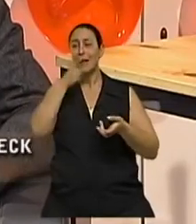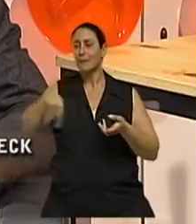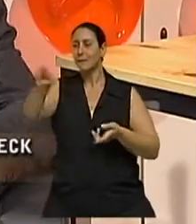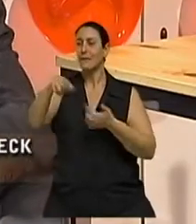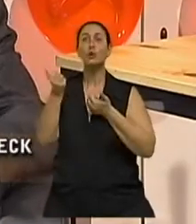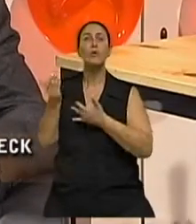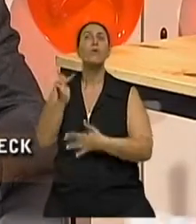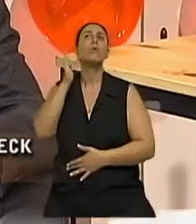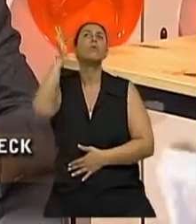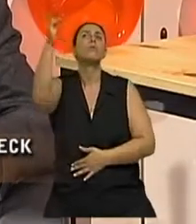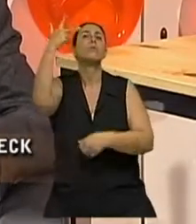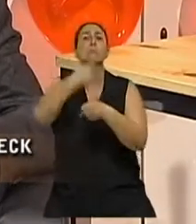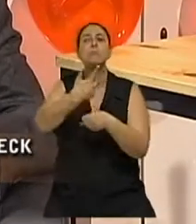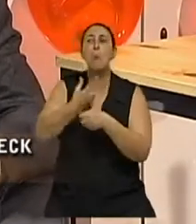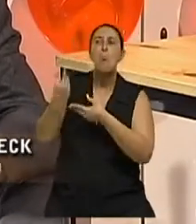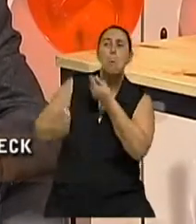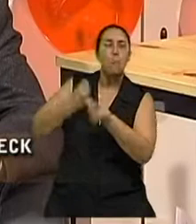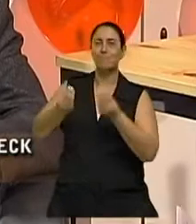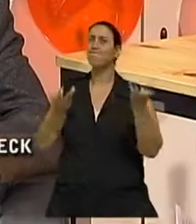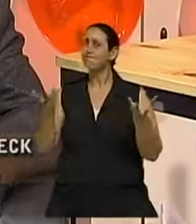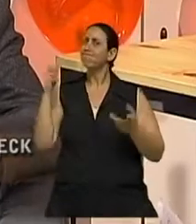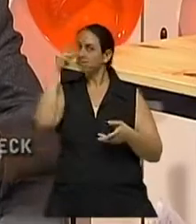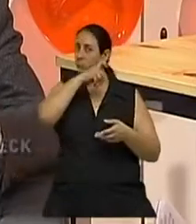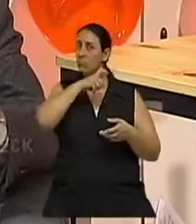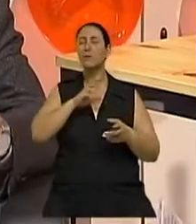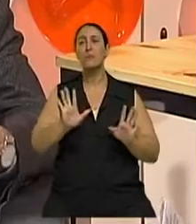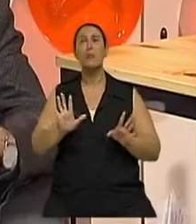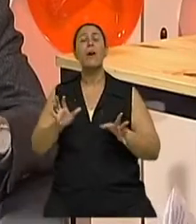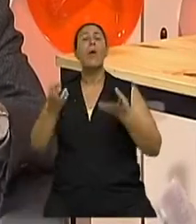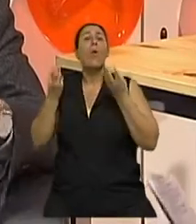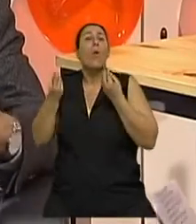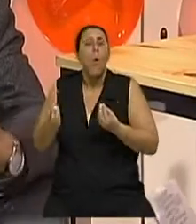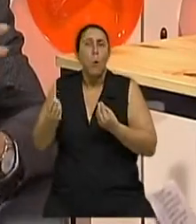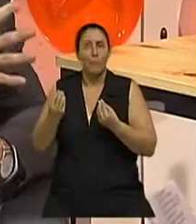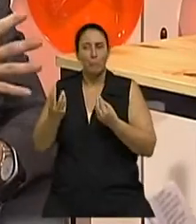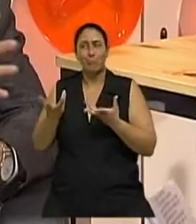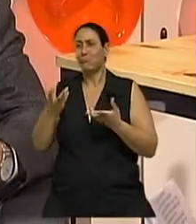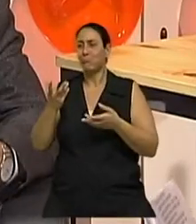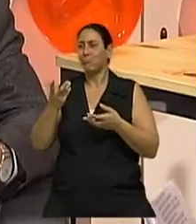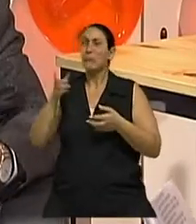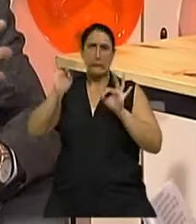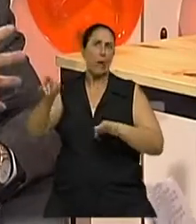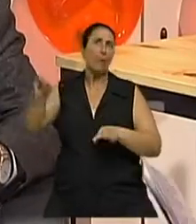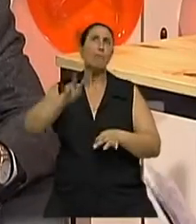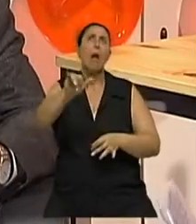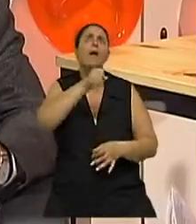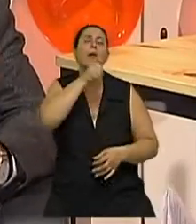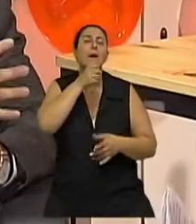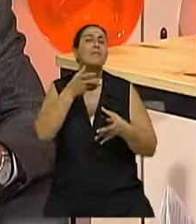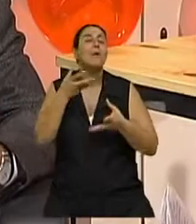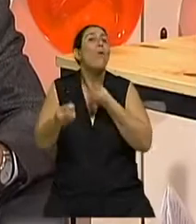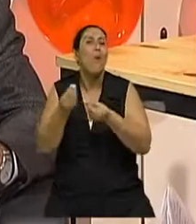vão envelhecer, né? A única coisa certa é que eles vão envelhecer. Agora, de que forma todo esse trabalho que eles... Toda essa coisa